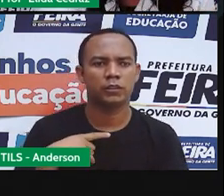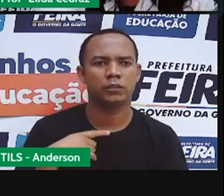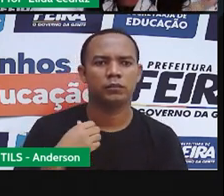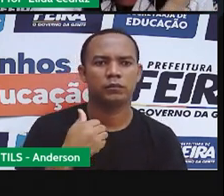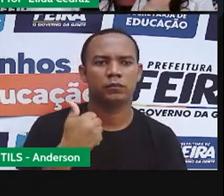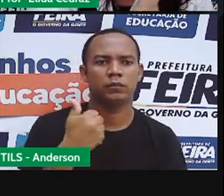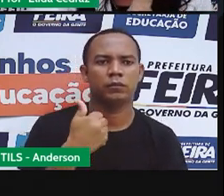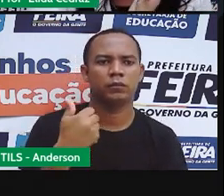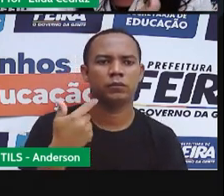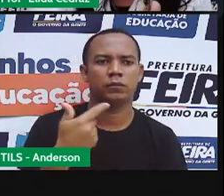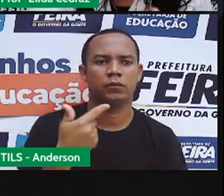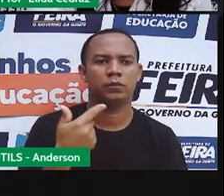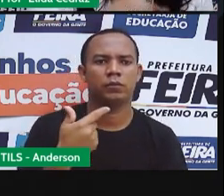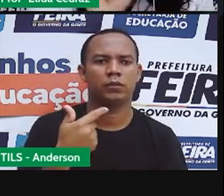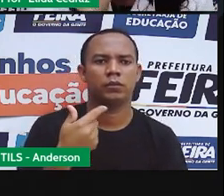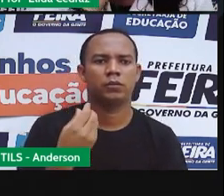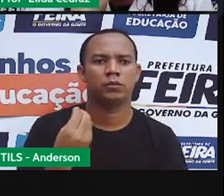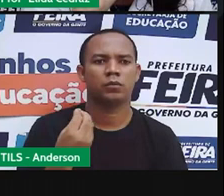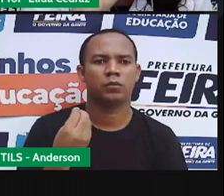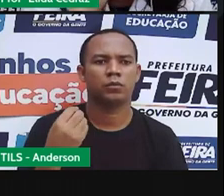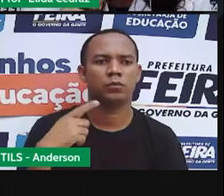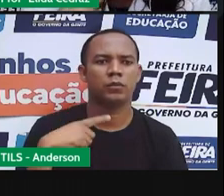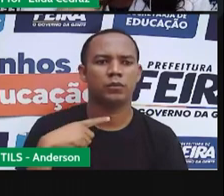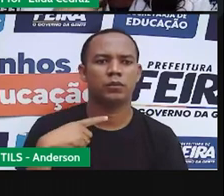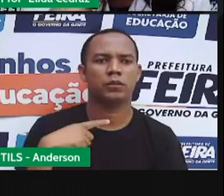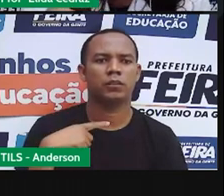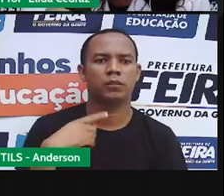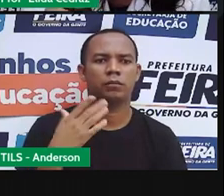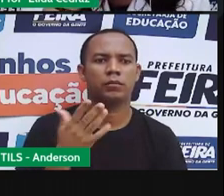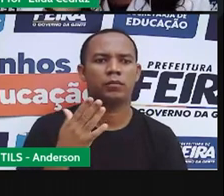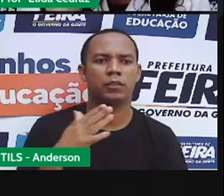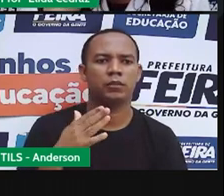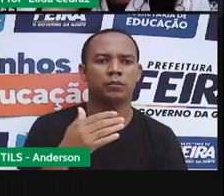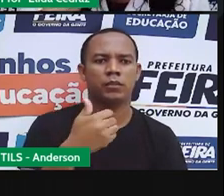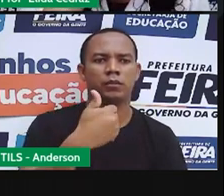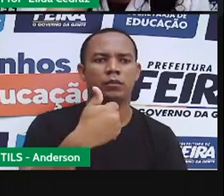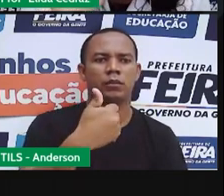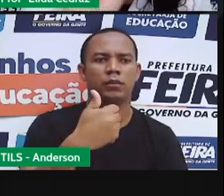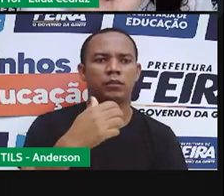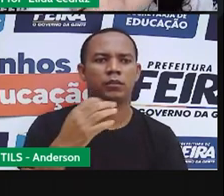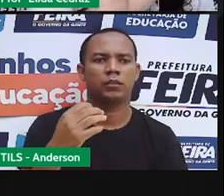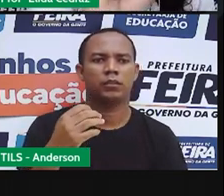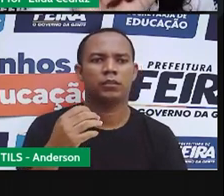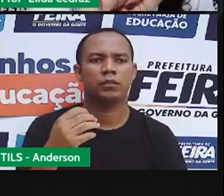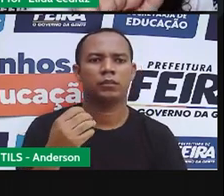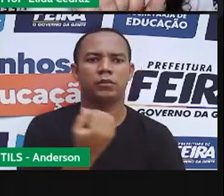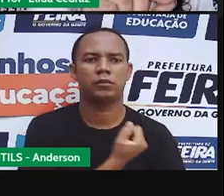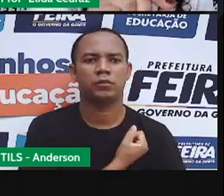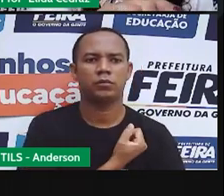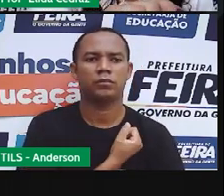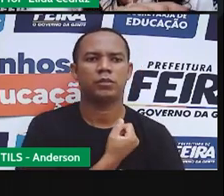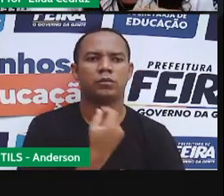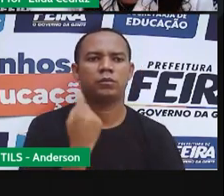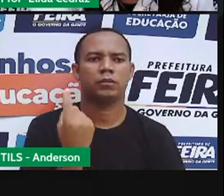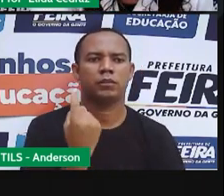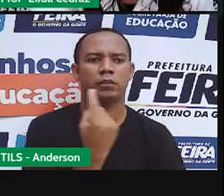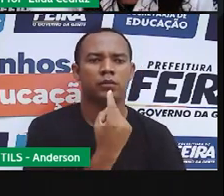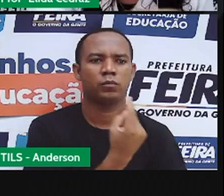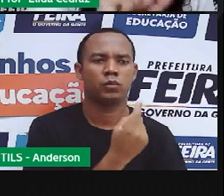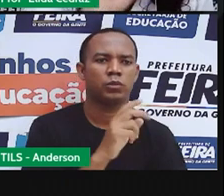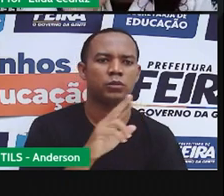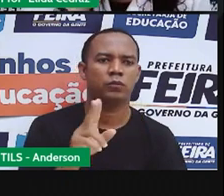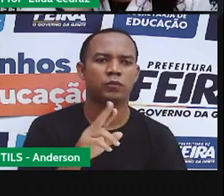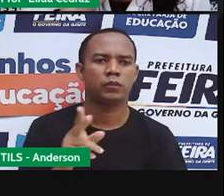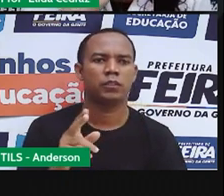doze e o número dois, vão ter dez tracinhos. Cada tracinho desse